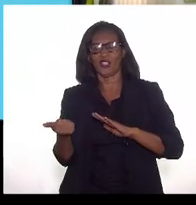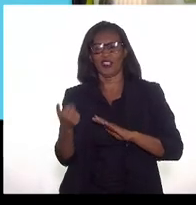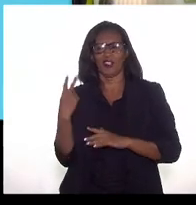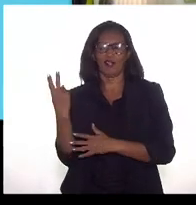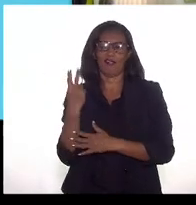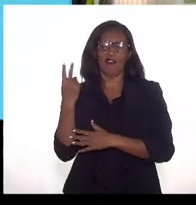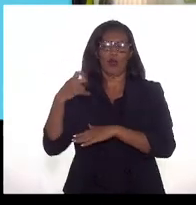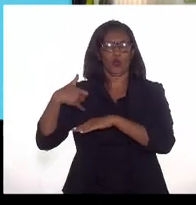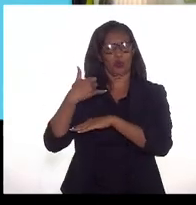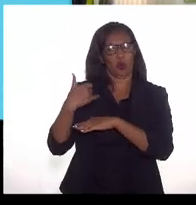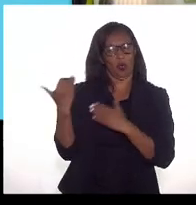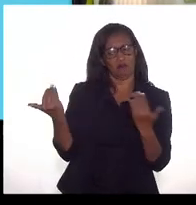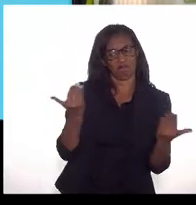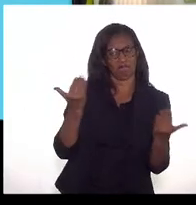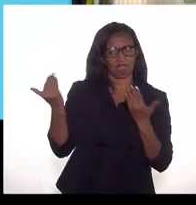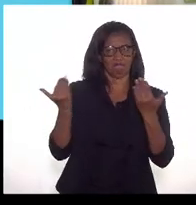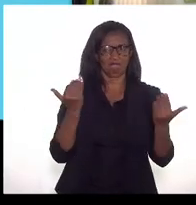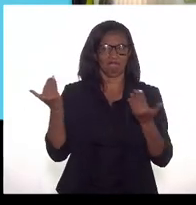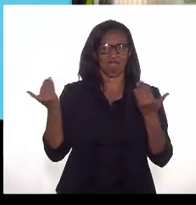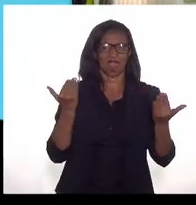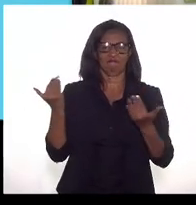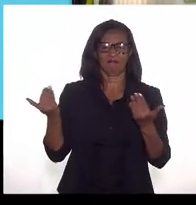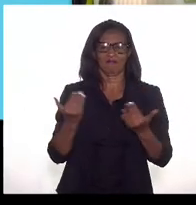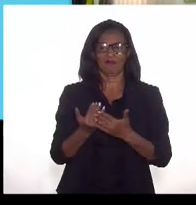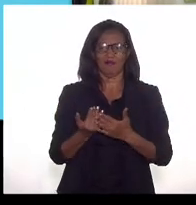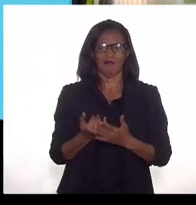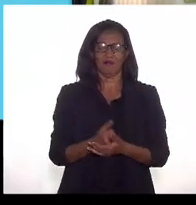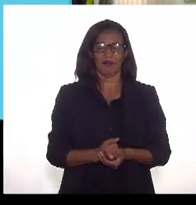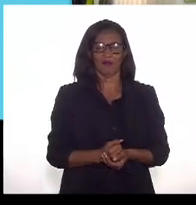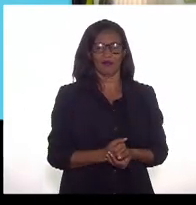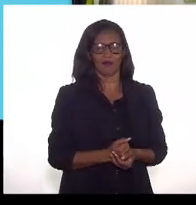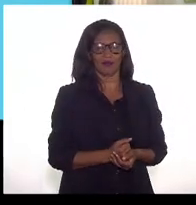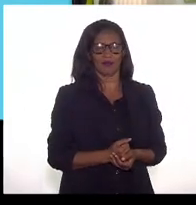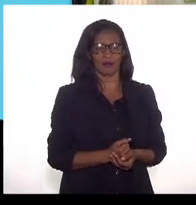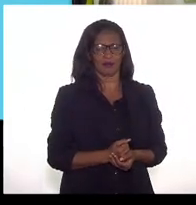projeto óleo? Acho que a grande conta está sendo essa.